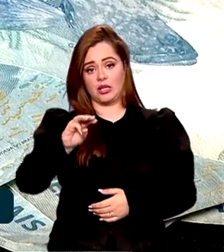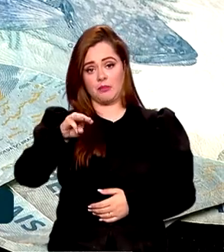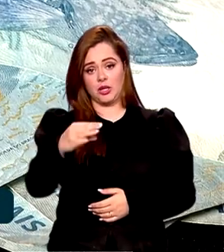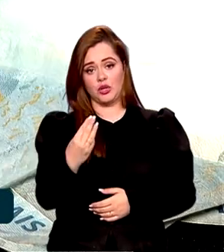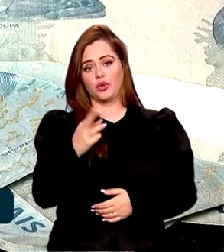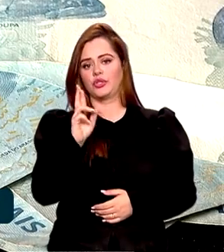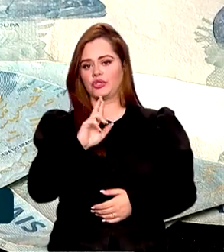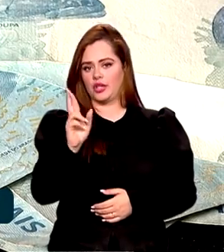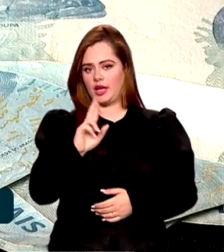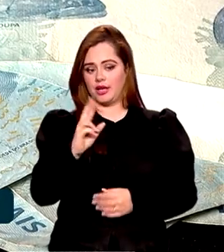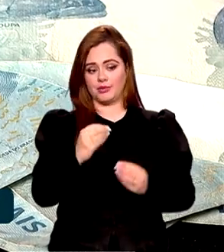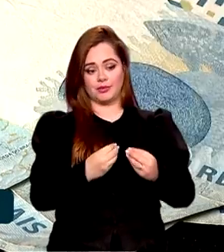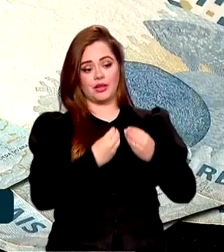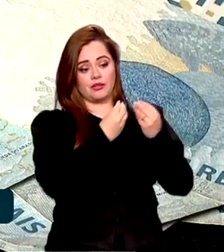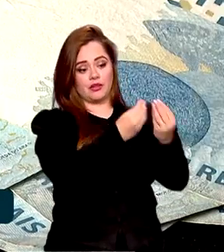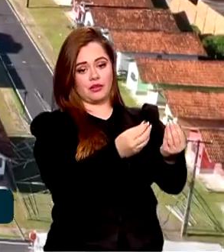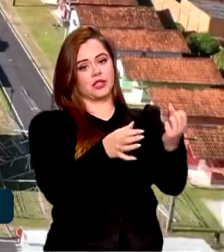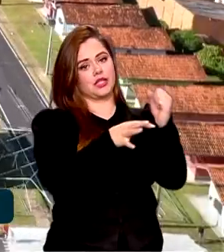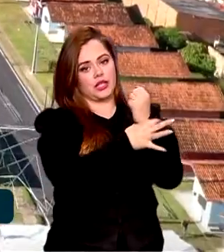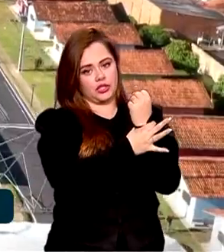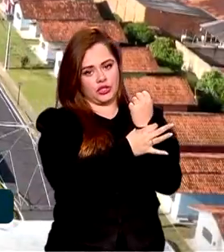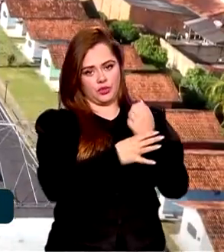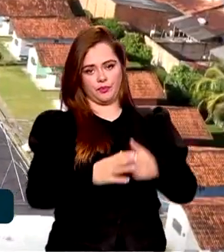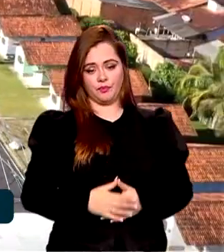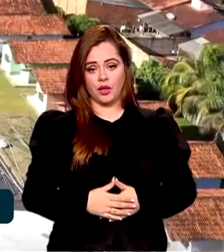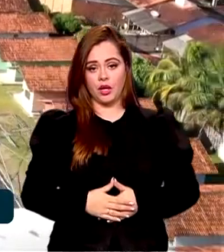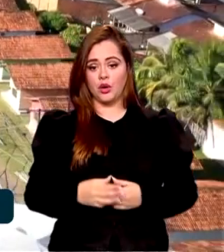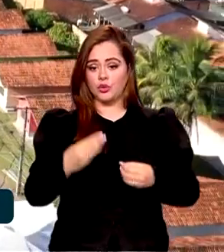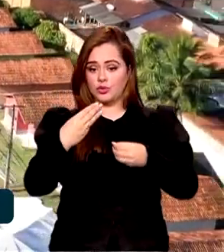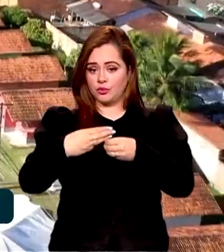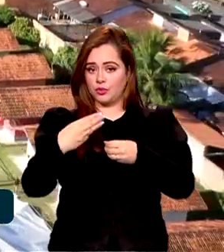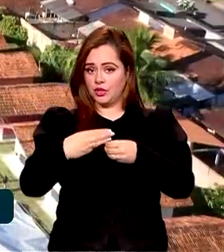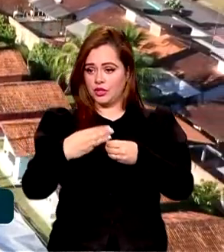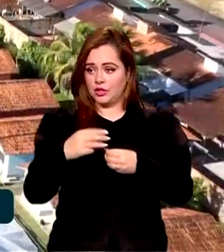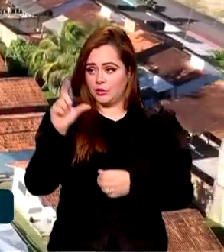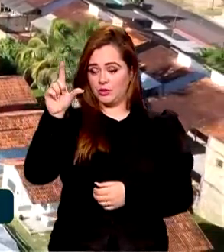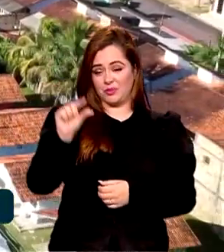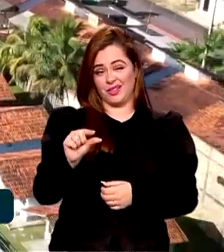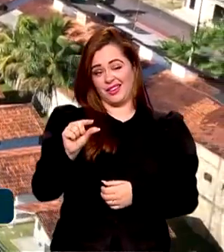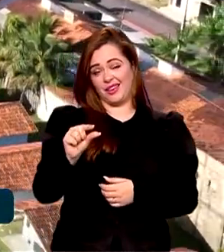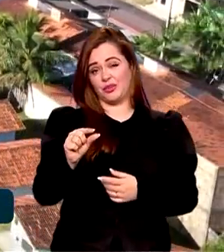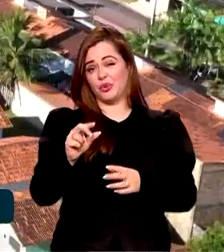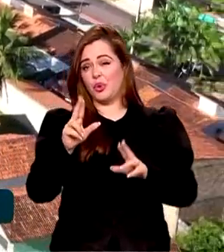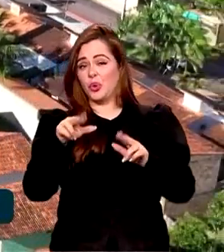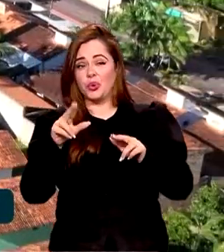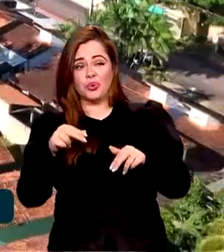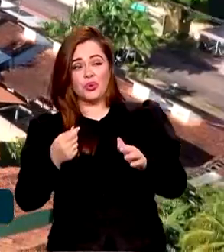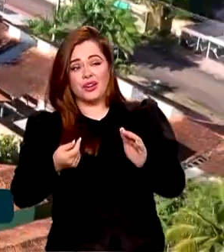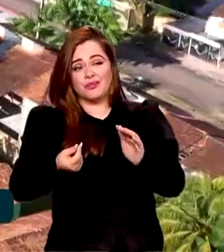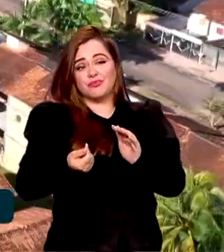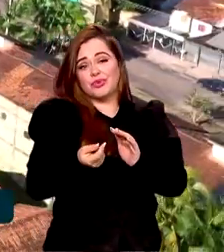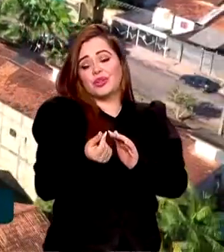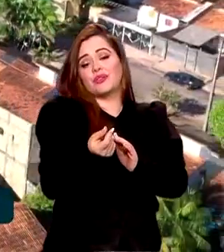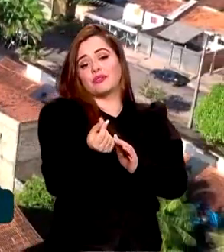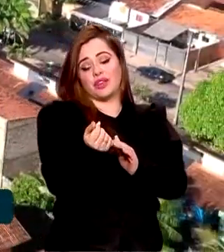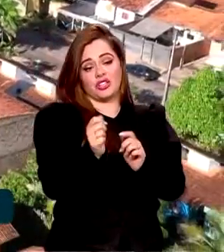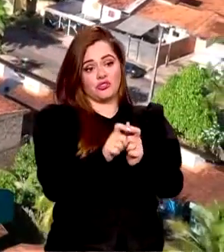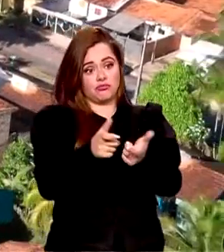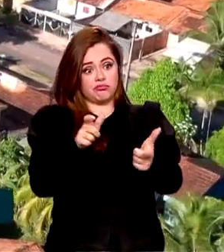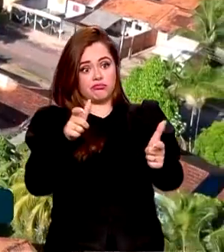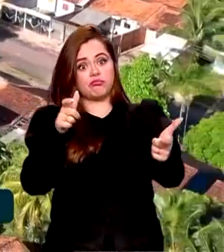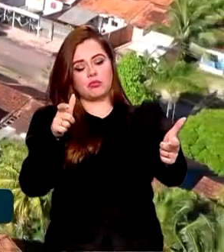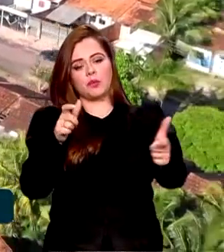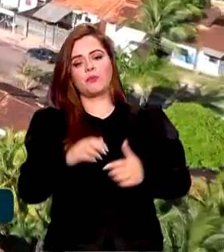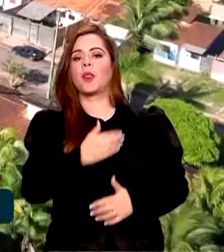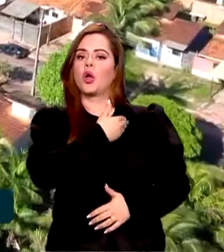para poder dar essa garantia. Como os municípios pequenos e médios nem sempre fazem investimentos nesse montante, o